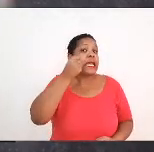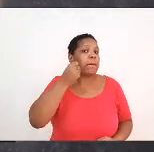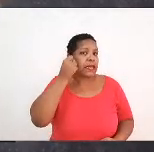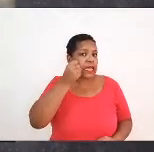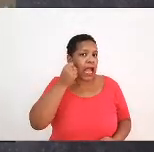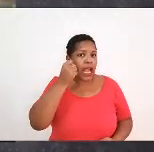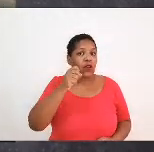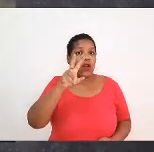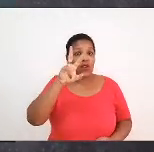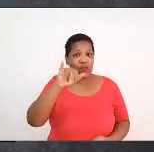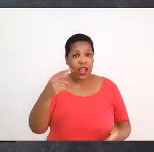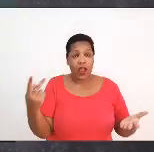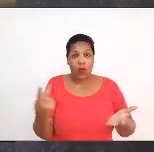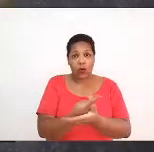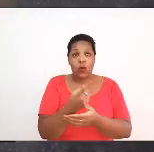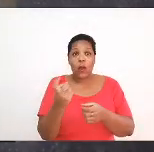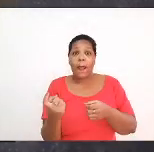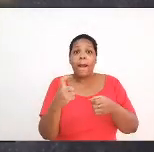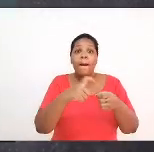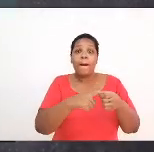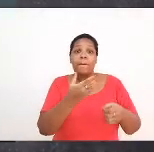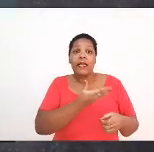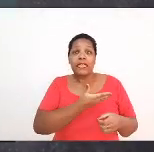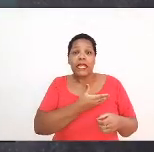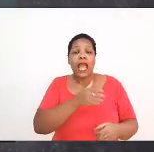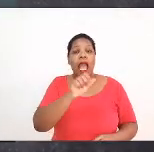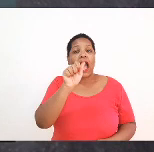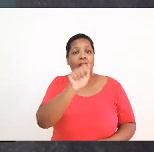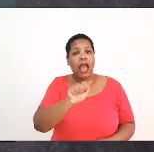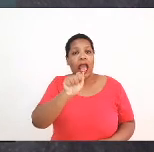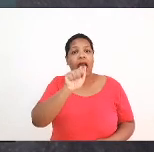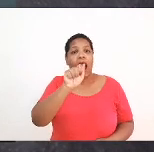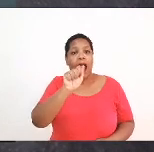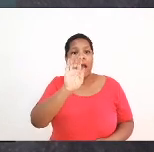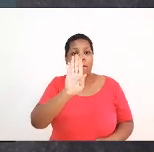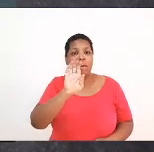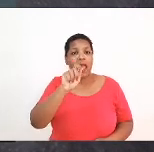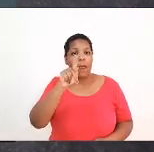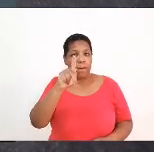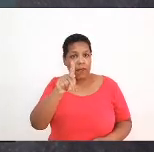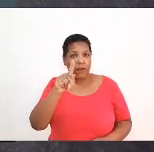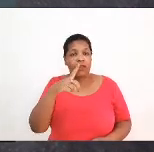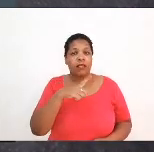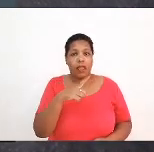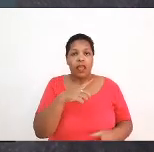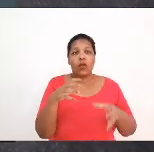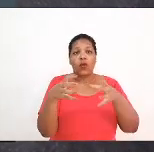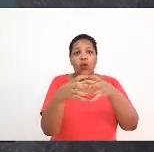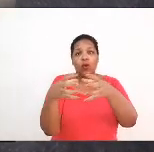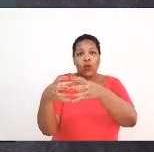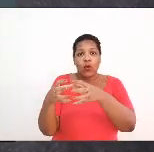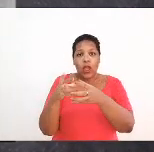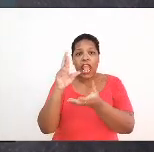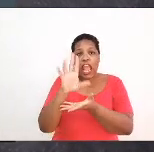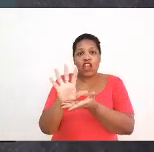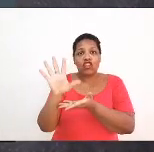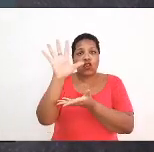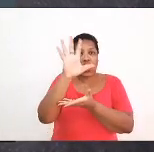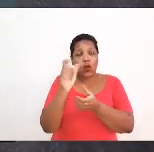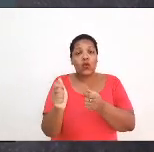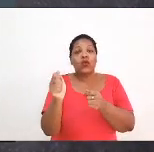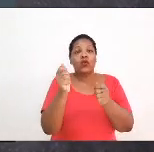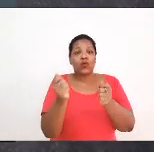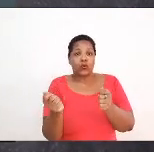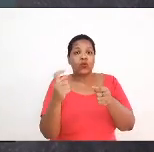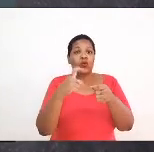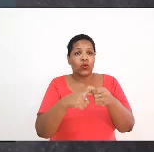parceria com a ABEP, nos estados em que tem os núcleos regionais, os núcleos regionais podem e devem